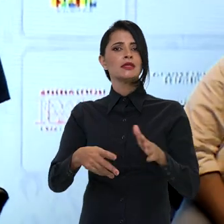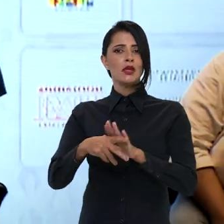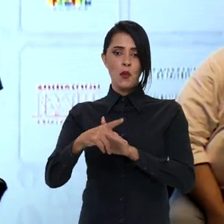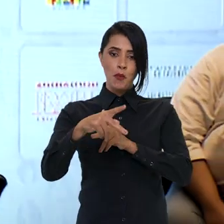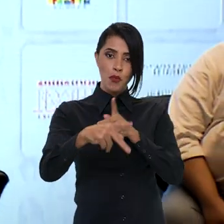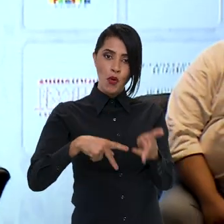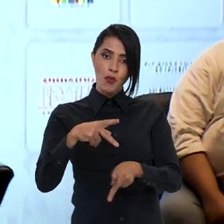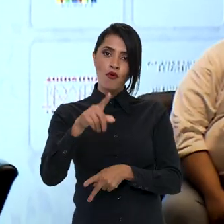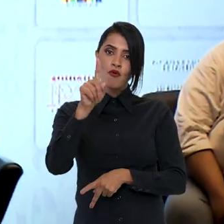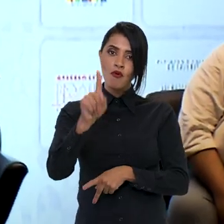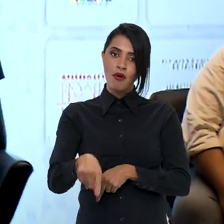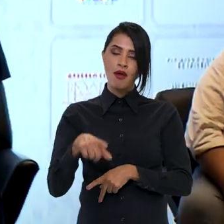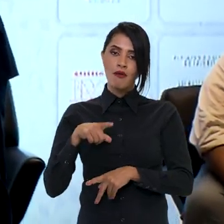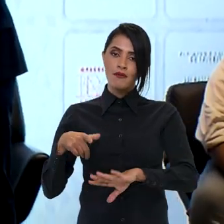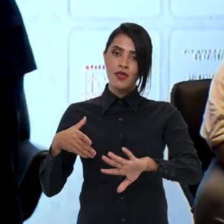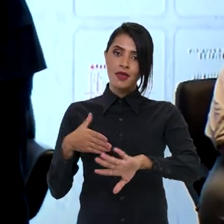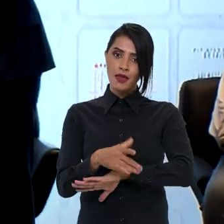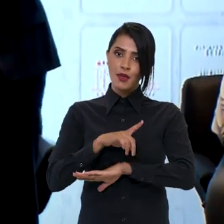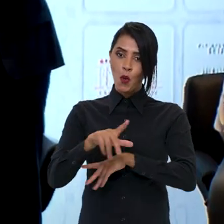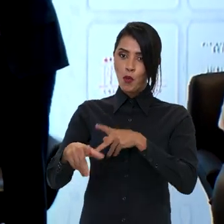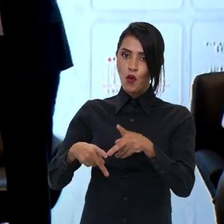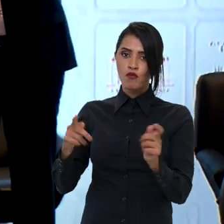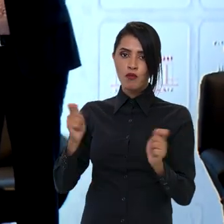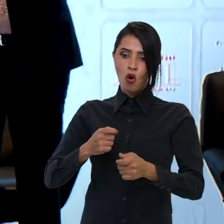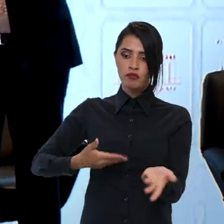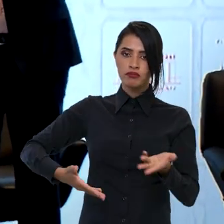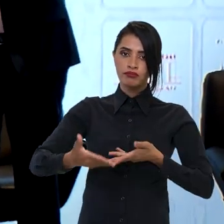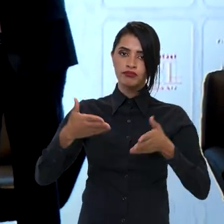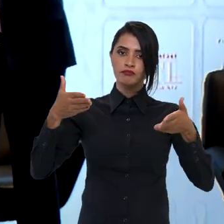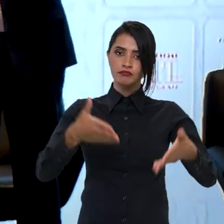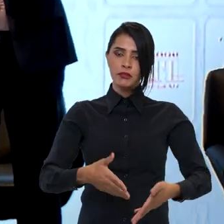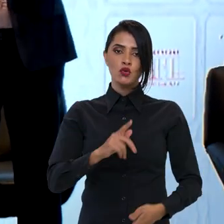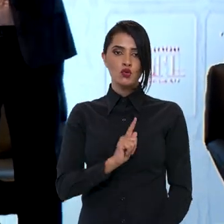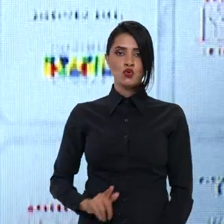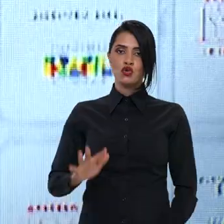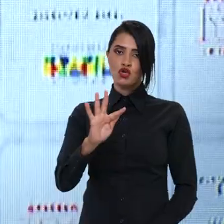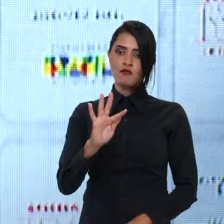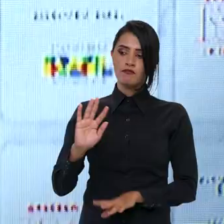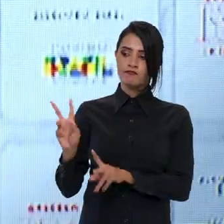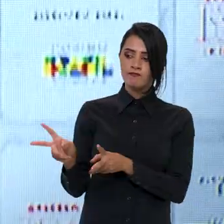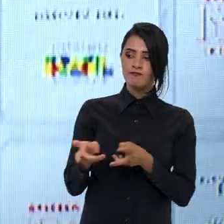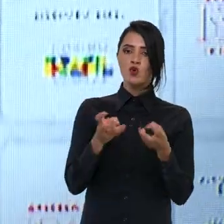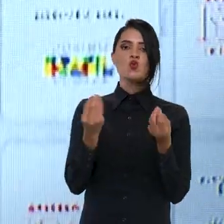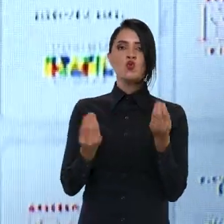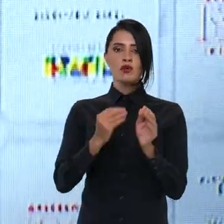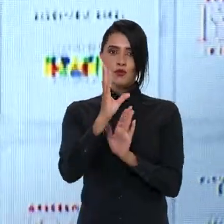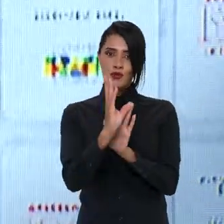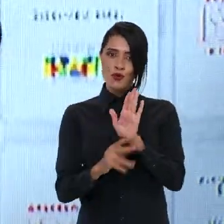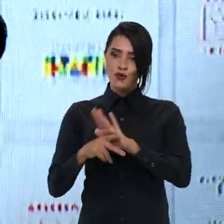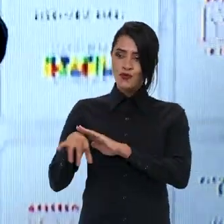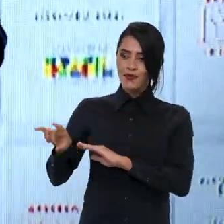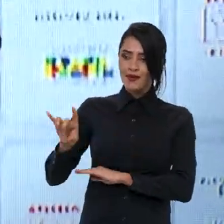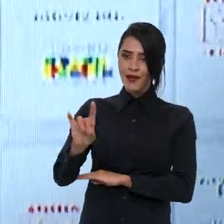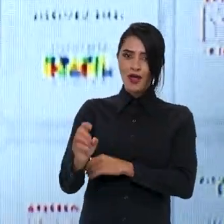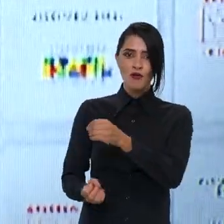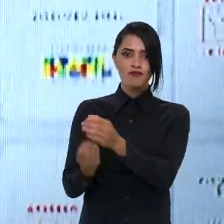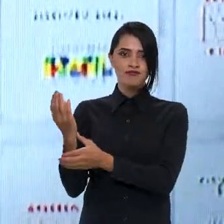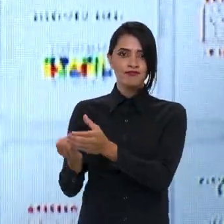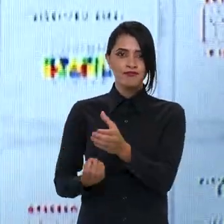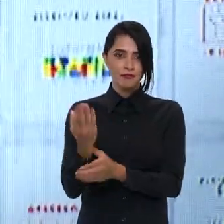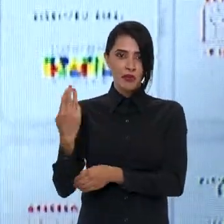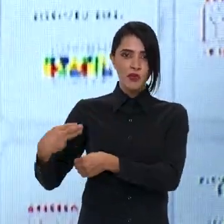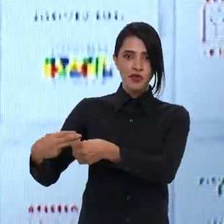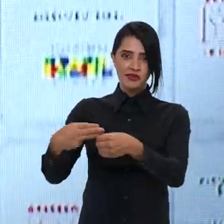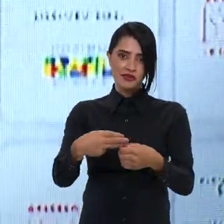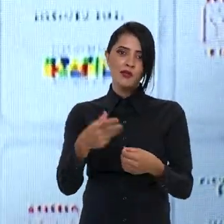participação popular, é o canal de entrada do povo para o governo federal para absorver o conteúdo que cada um e cada uma